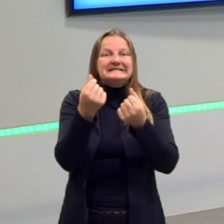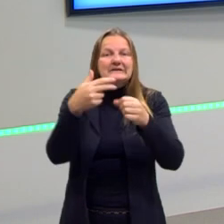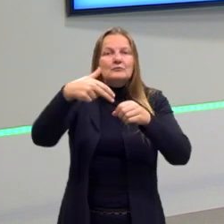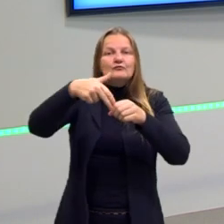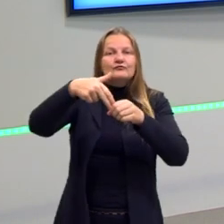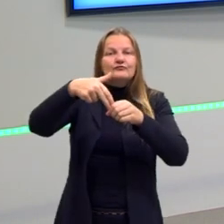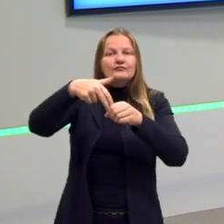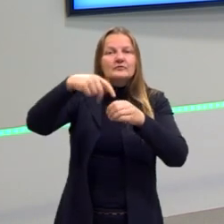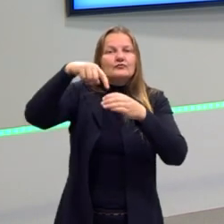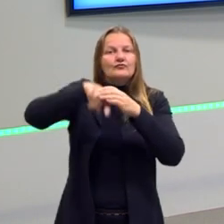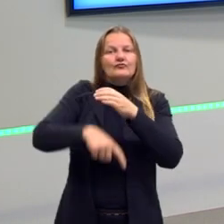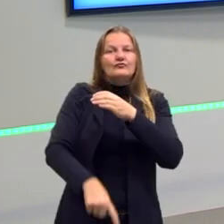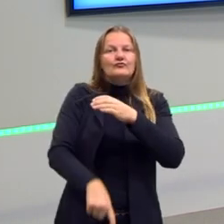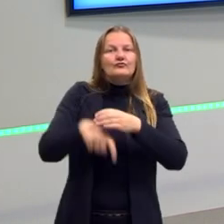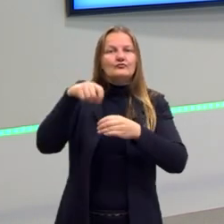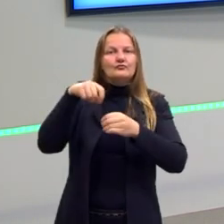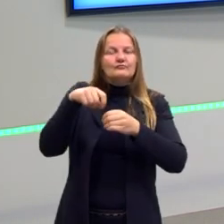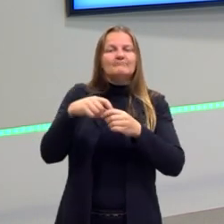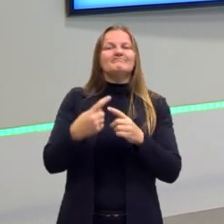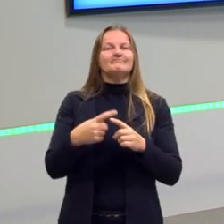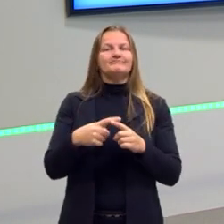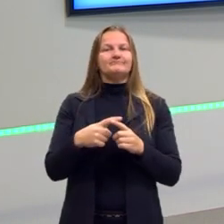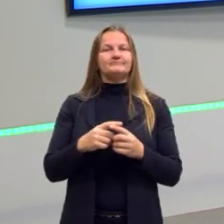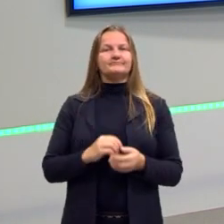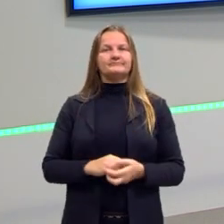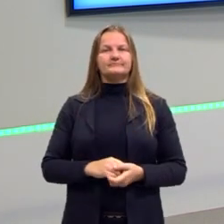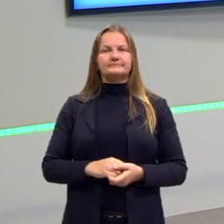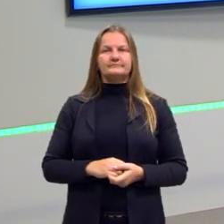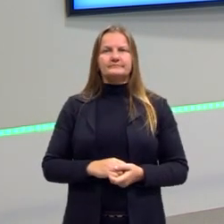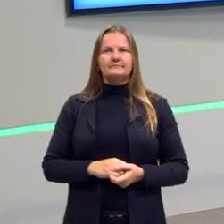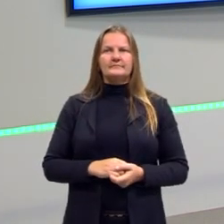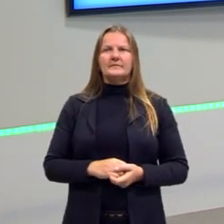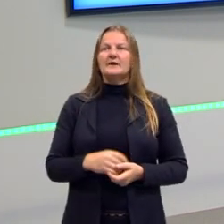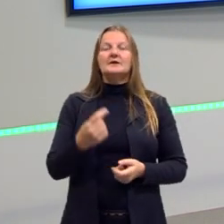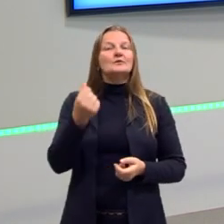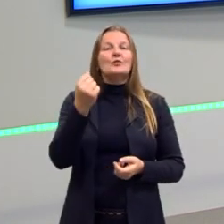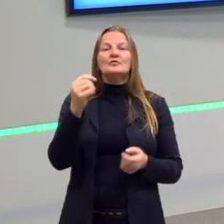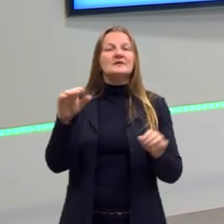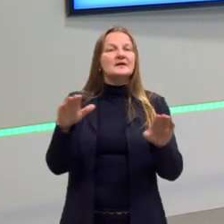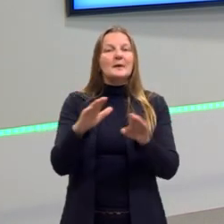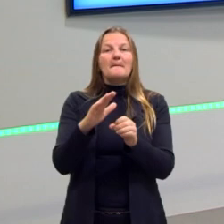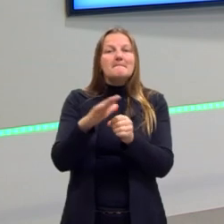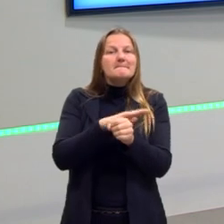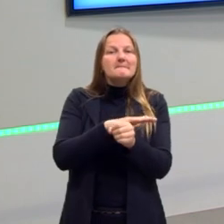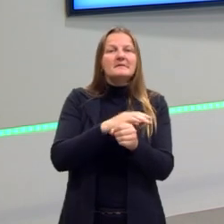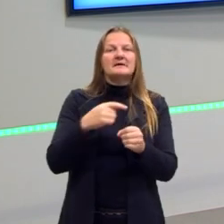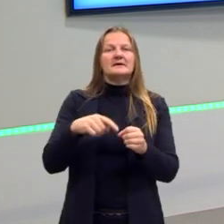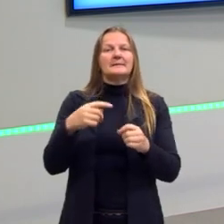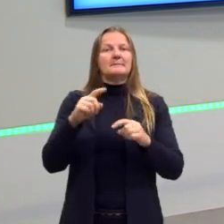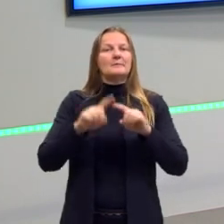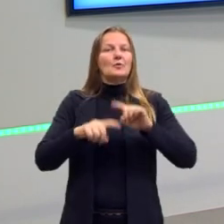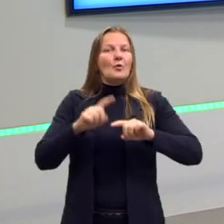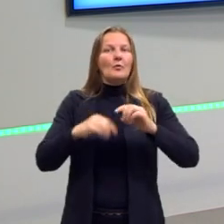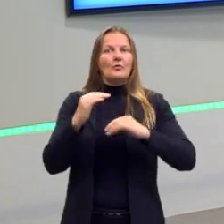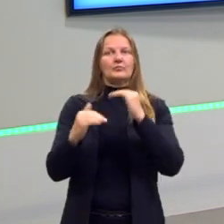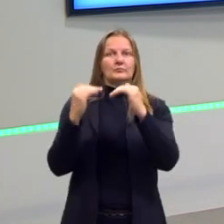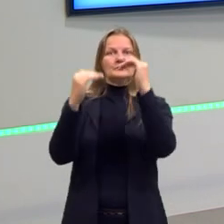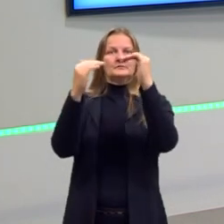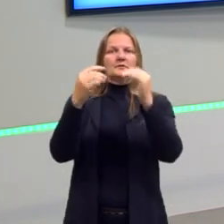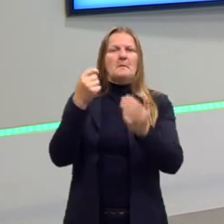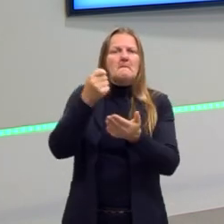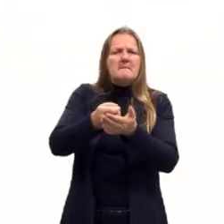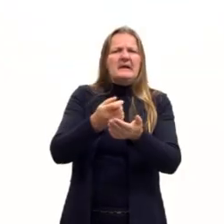se vão. Vai aí o teto. E aí, então, não consegue suprir a necessidade, né, de manter esse crescimento e